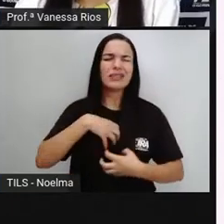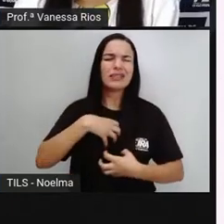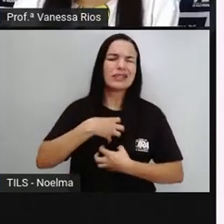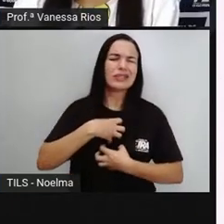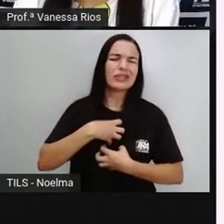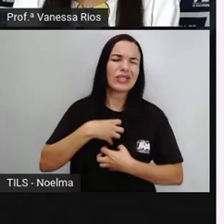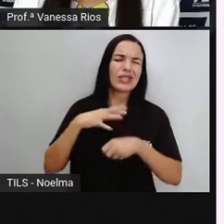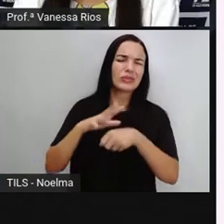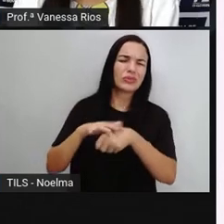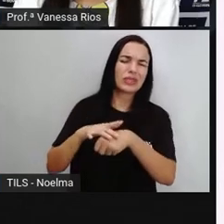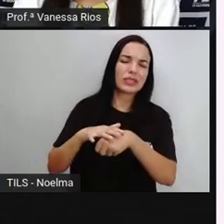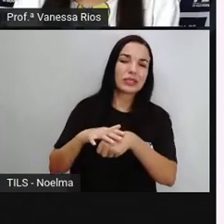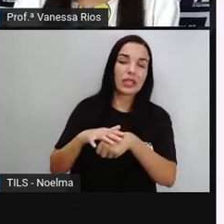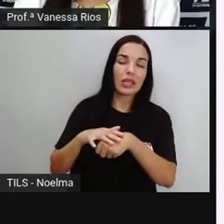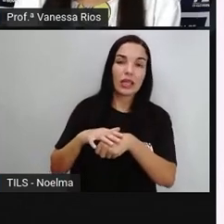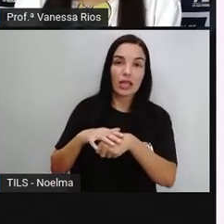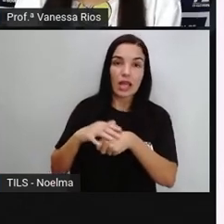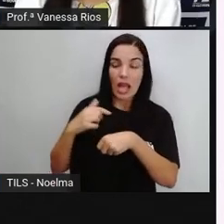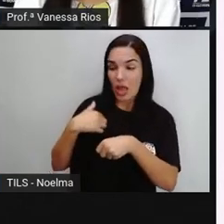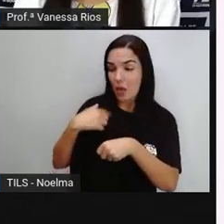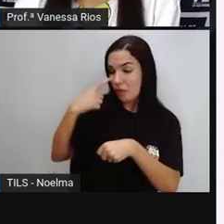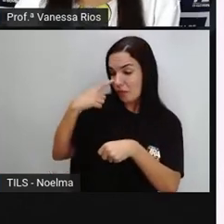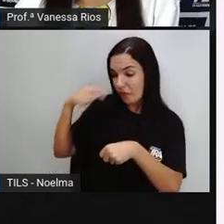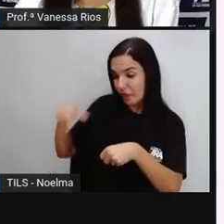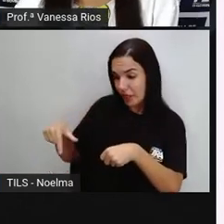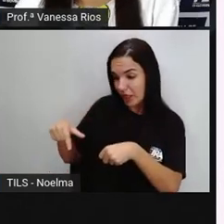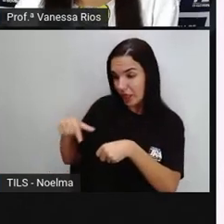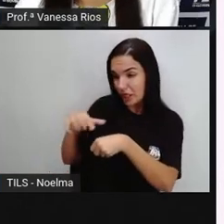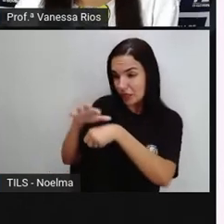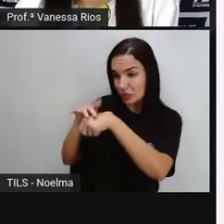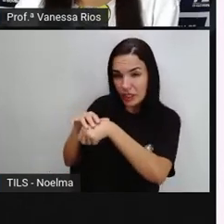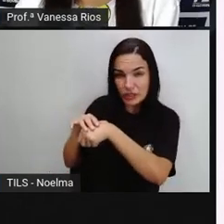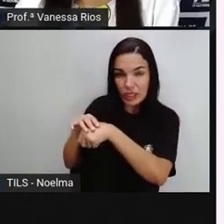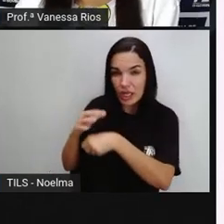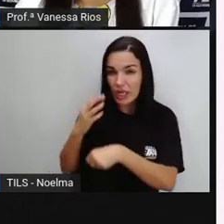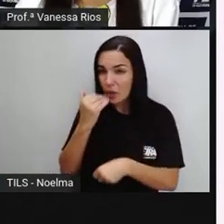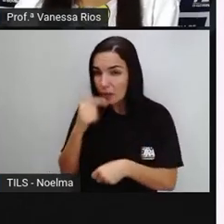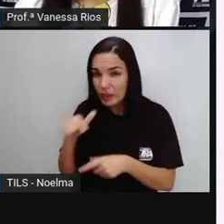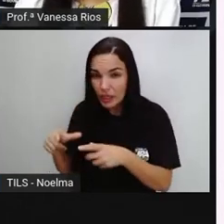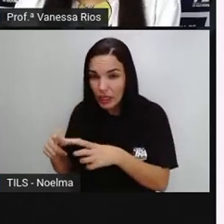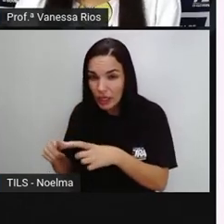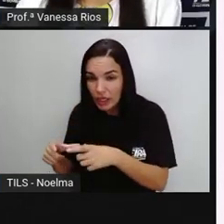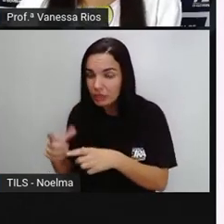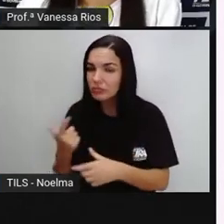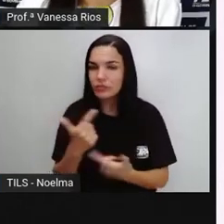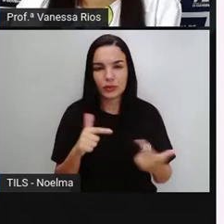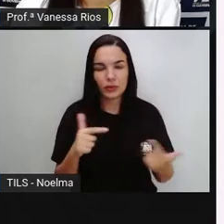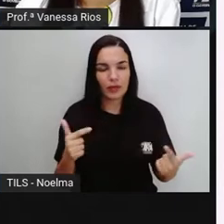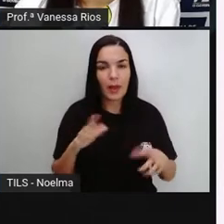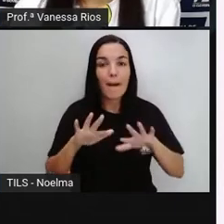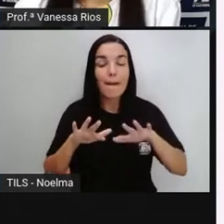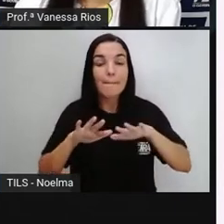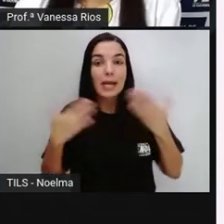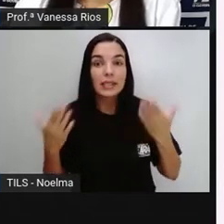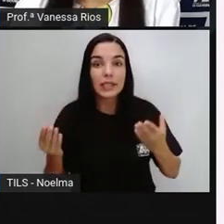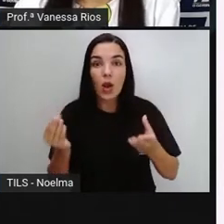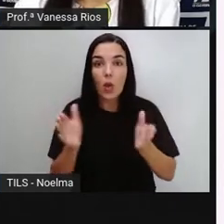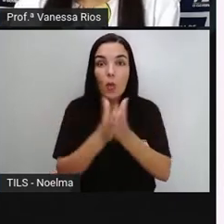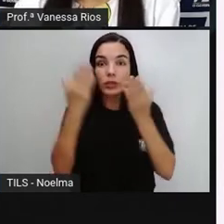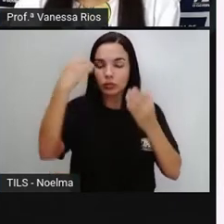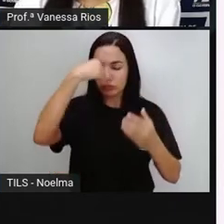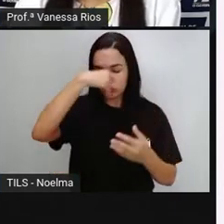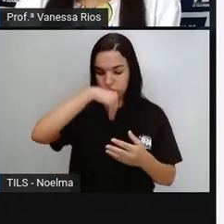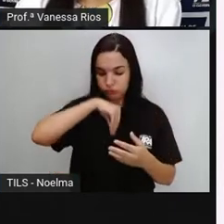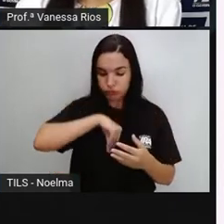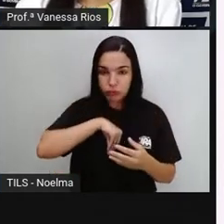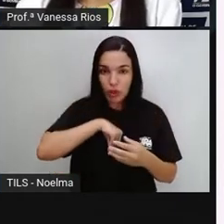sentir, quem vai enxergar, quem vai perceber esses agentes causadores de doenças? O nosso corpo, através da